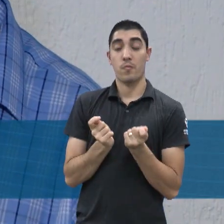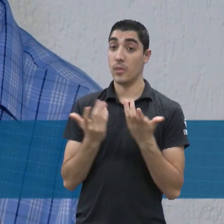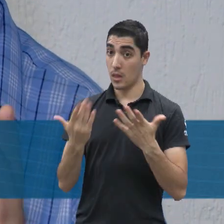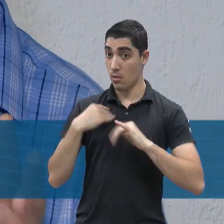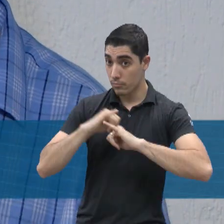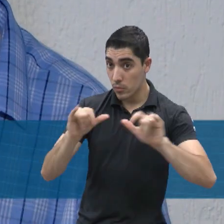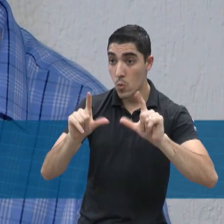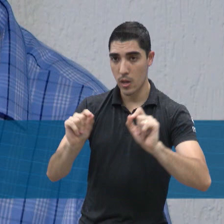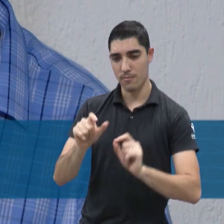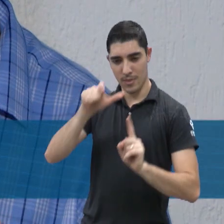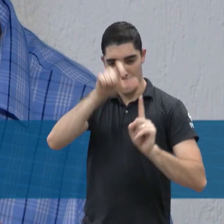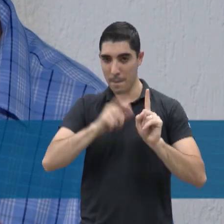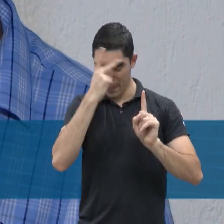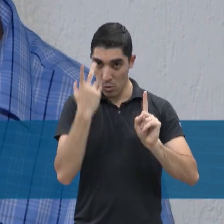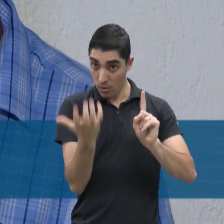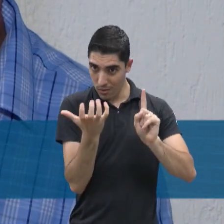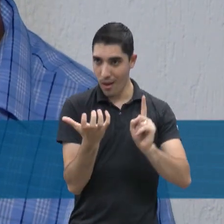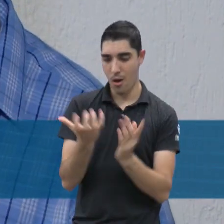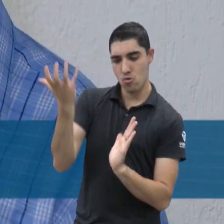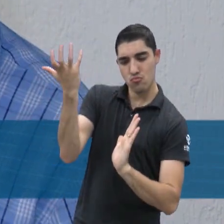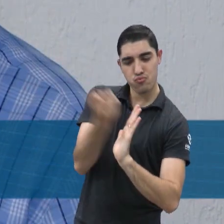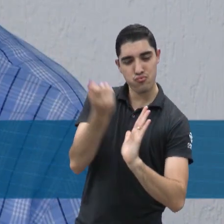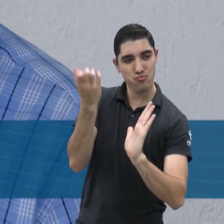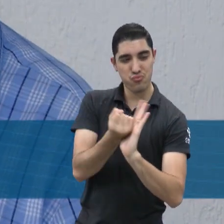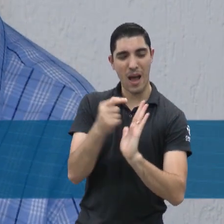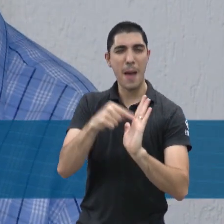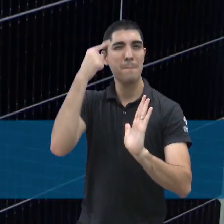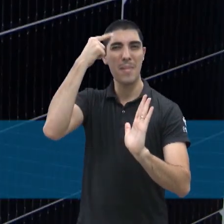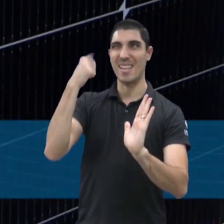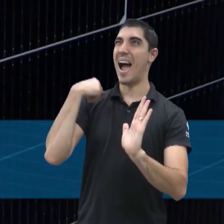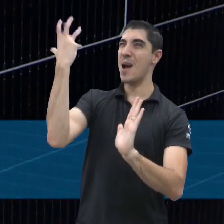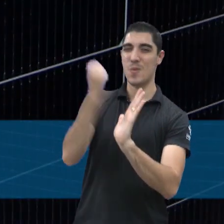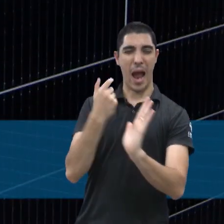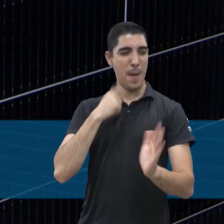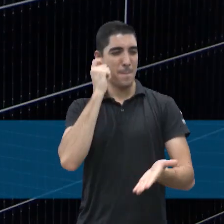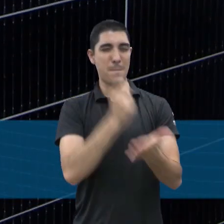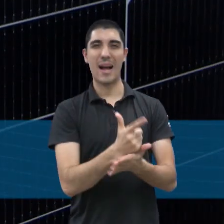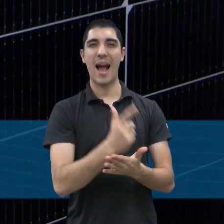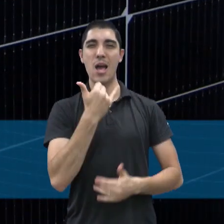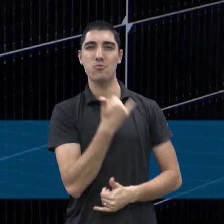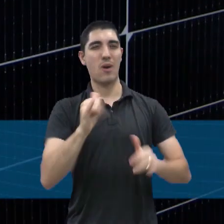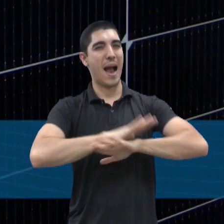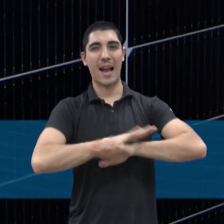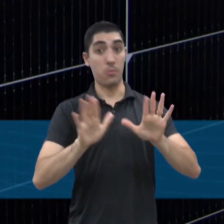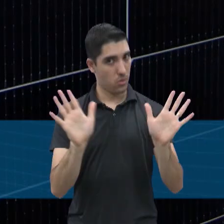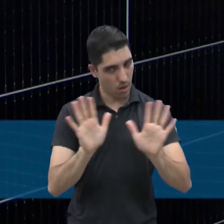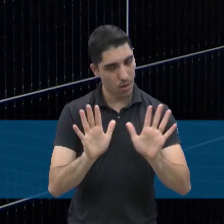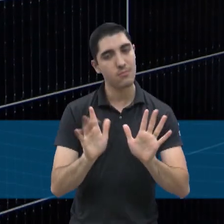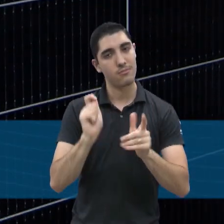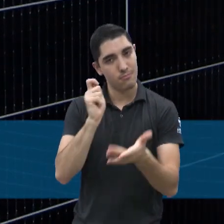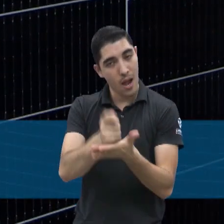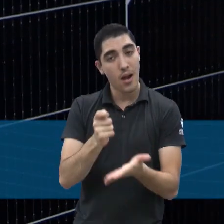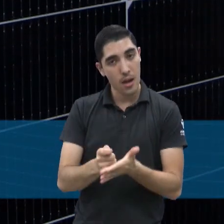a pessoa colocou energia solar, não é que ela colocou energia solar, ela nunca mais vai pagar a conta. E tudo isso vai variar de acordo com